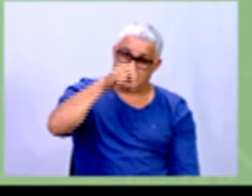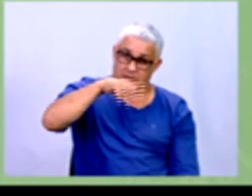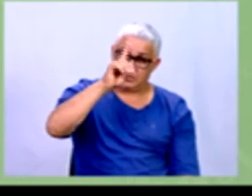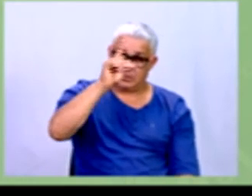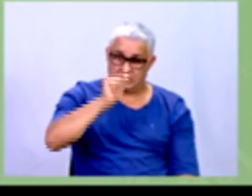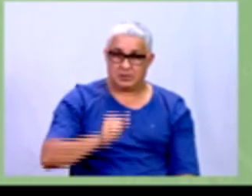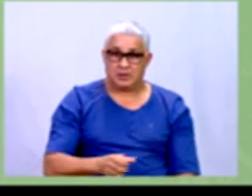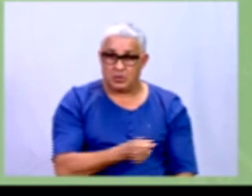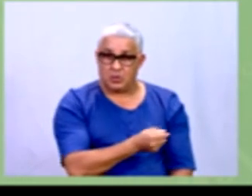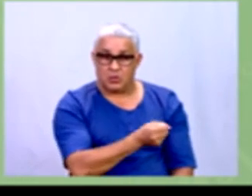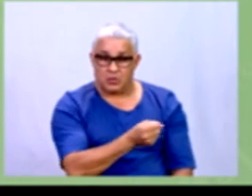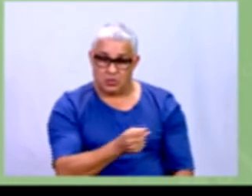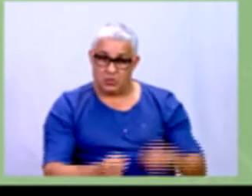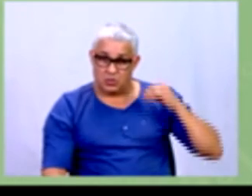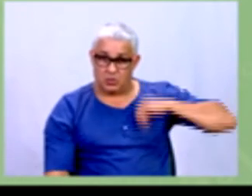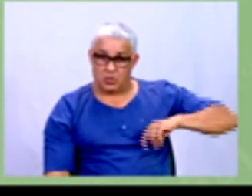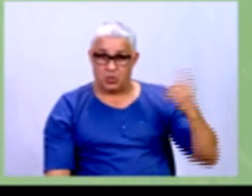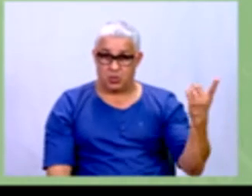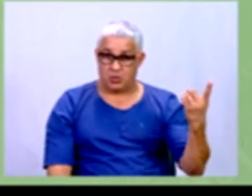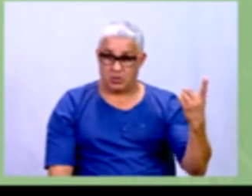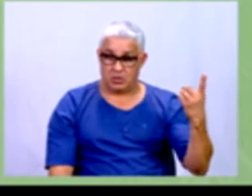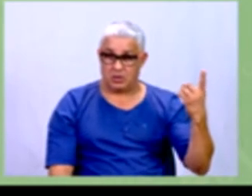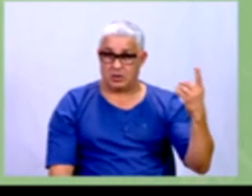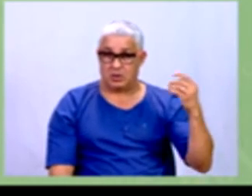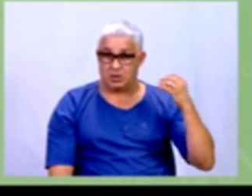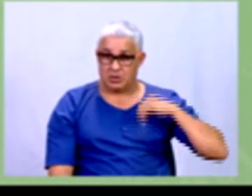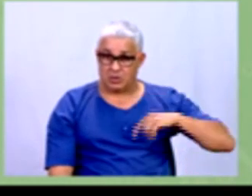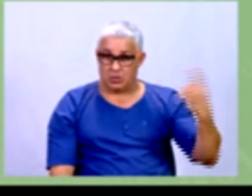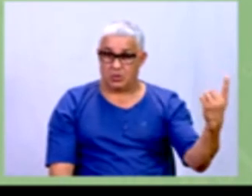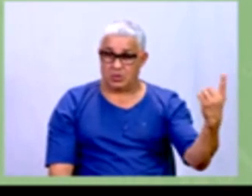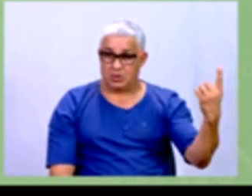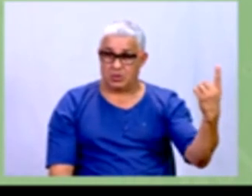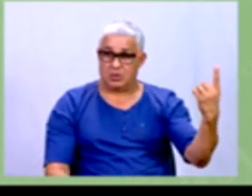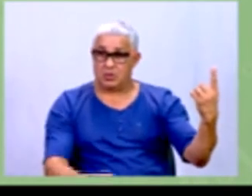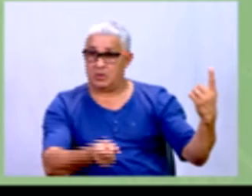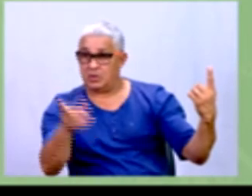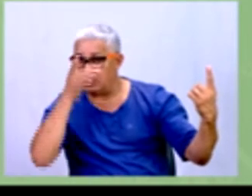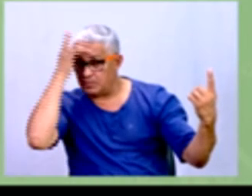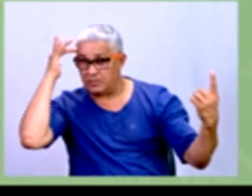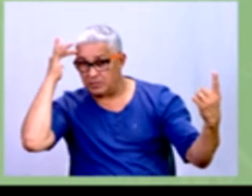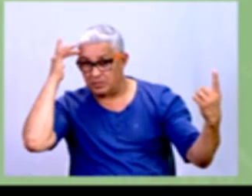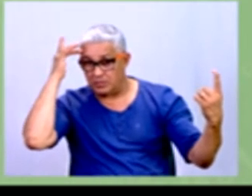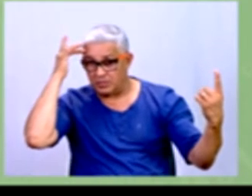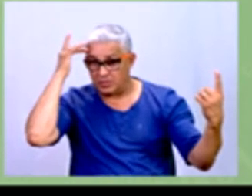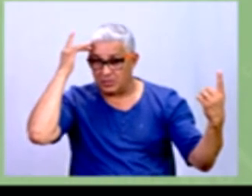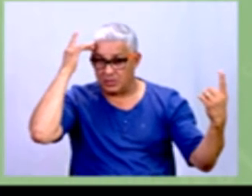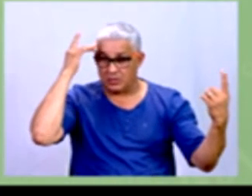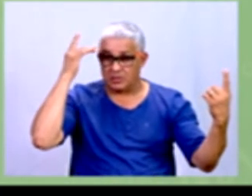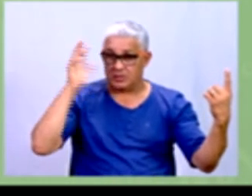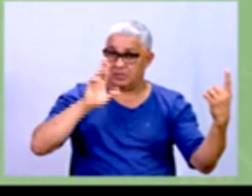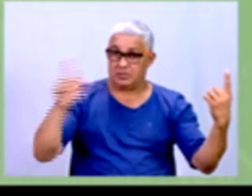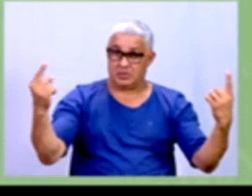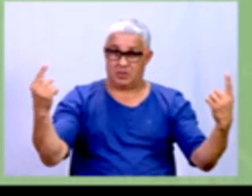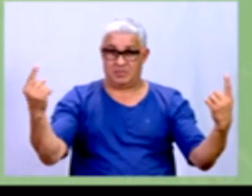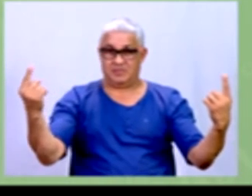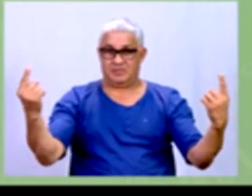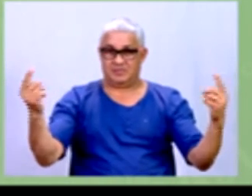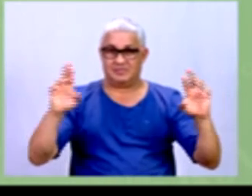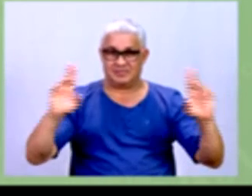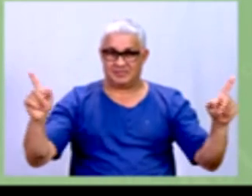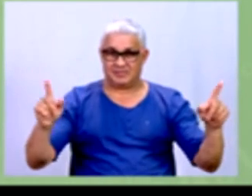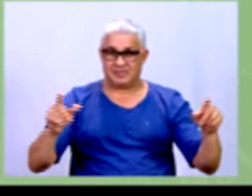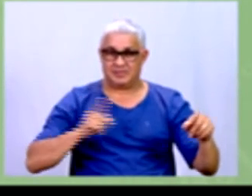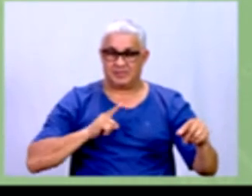de quantidade de pessoas. Quando a gente está falando, por exemplo, de densidade demográfica, que a gente pega a população e